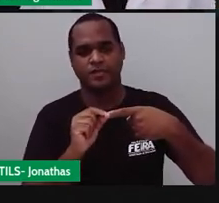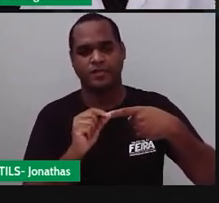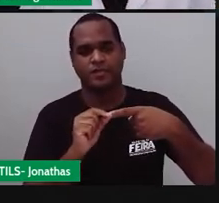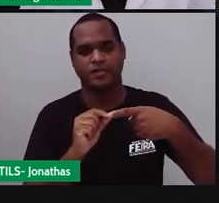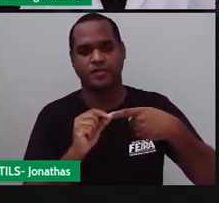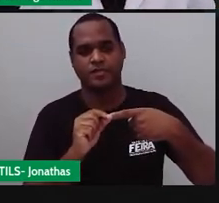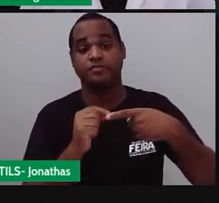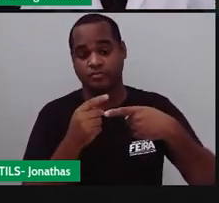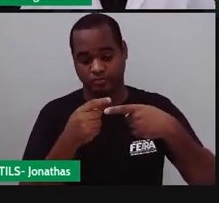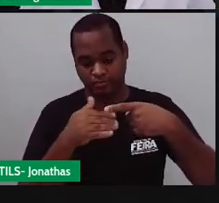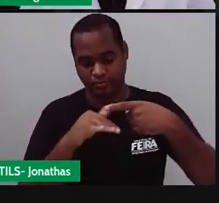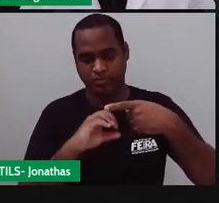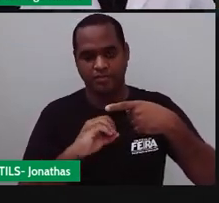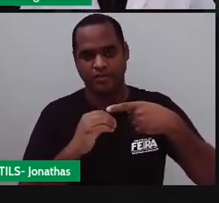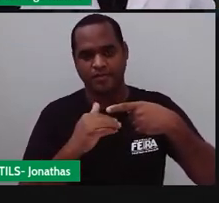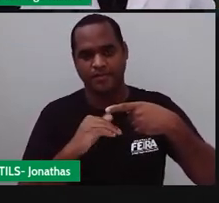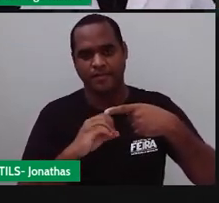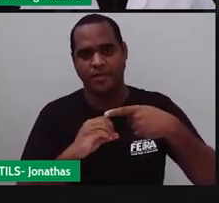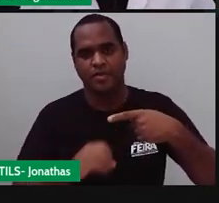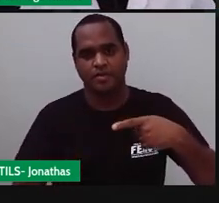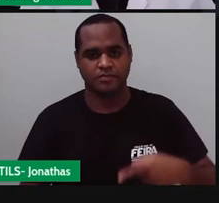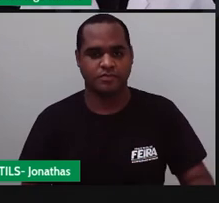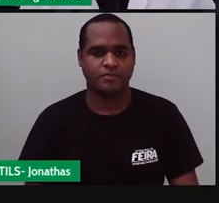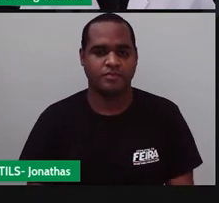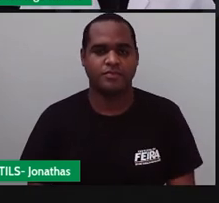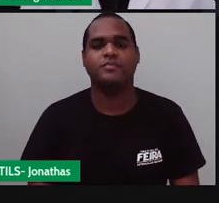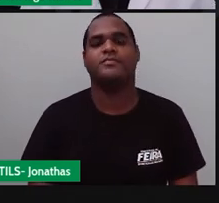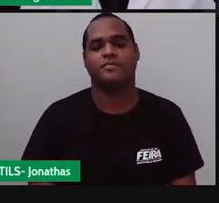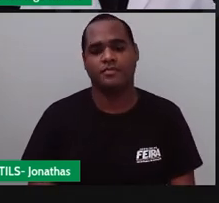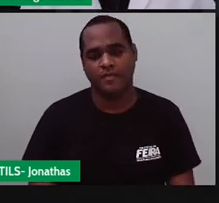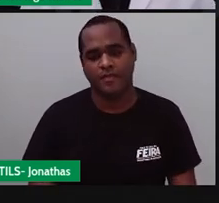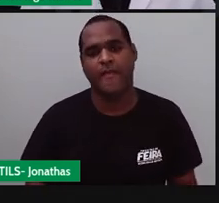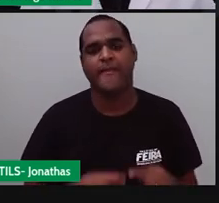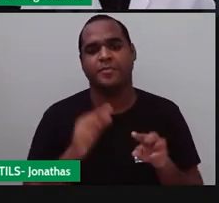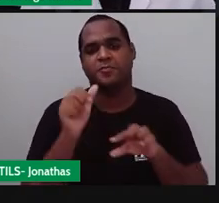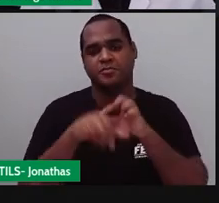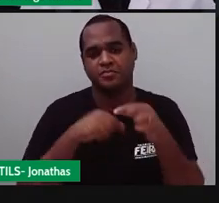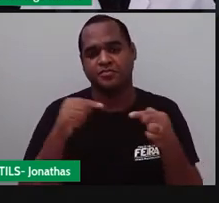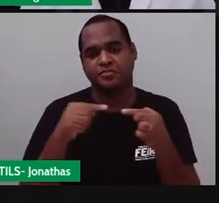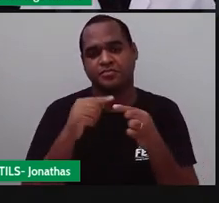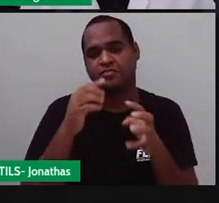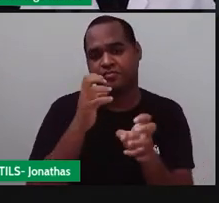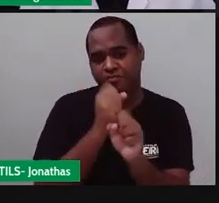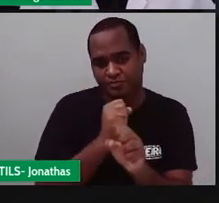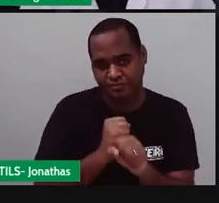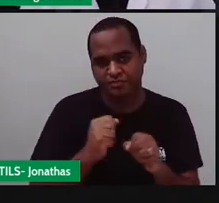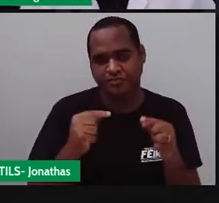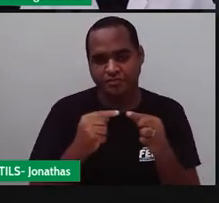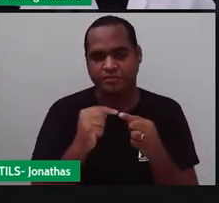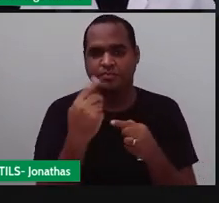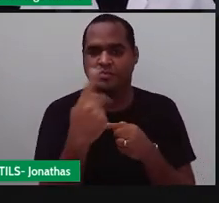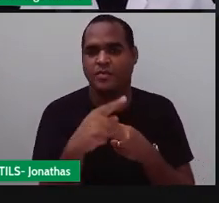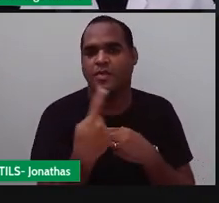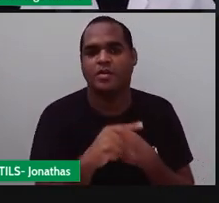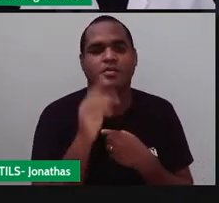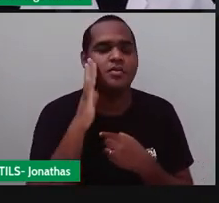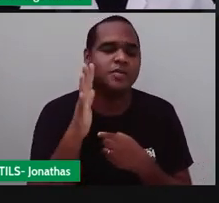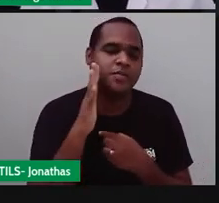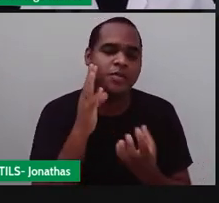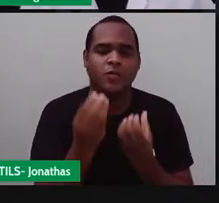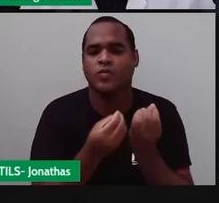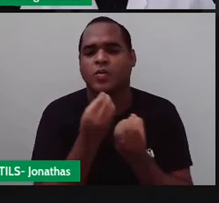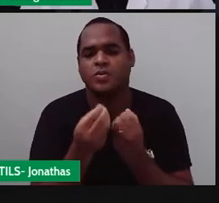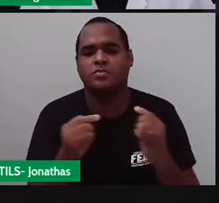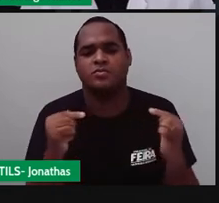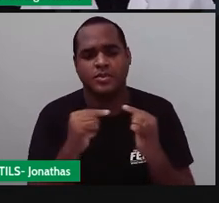embaixo vai ser dez pronto e aí você montou você consegue montar a fração que gerou